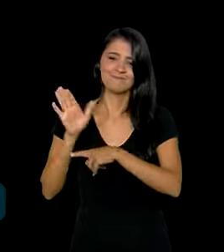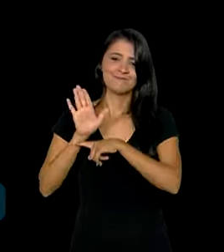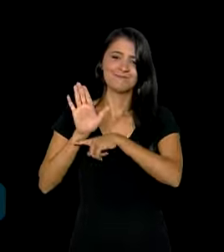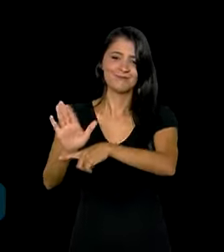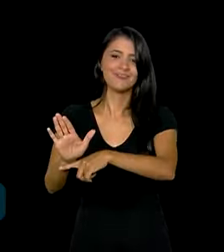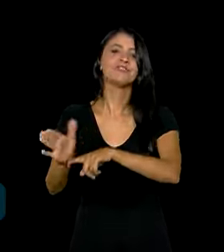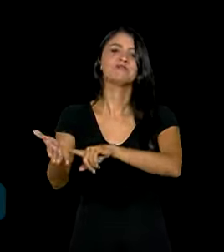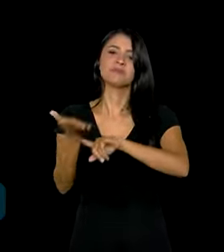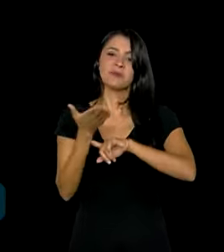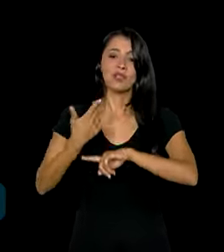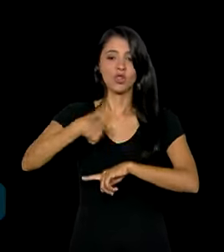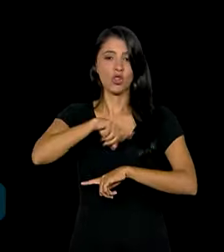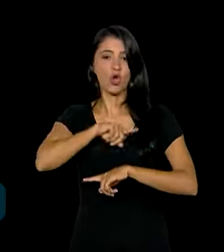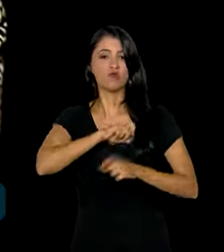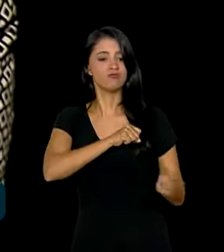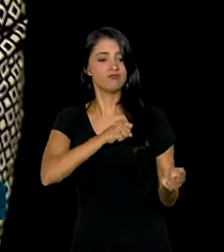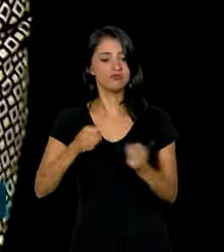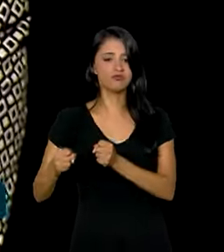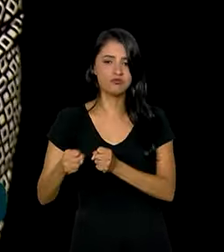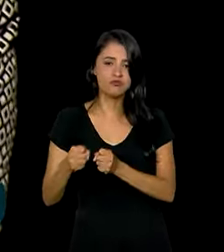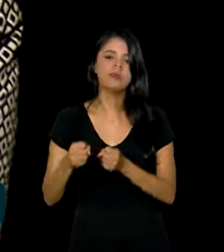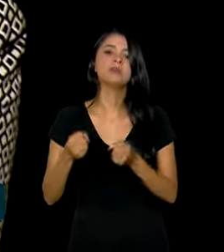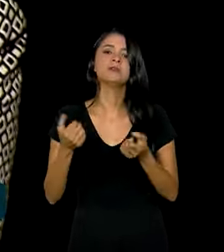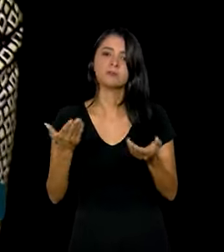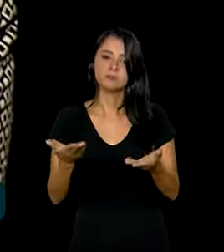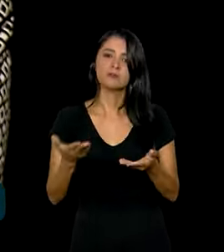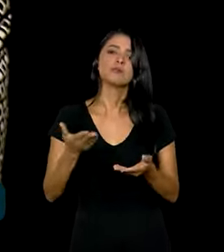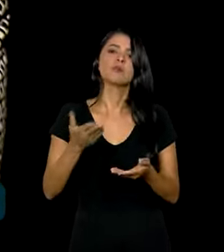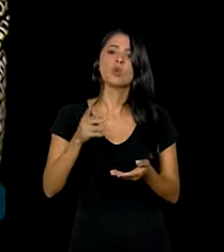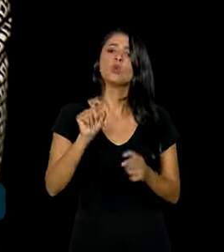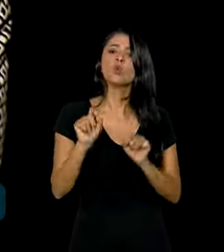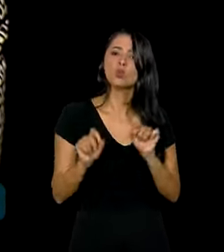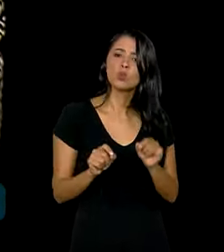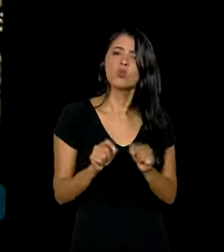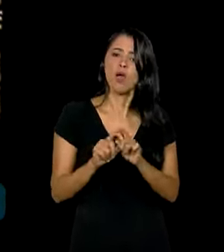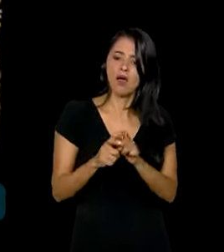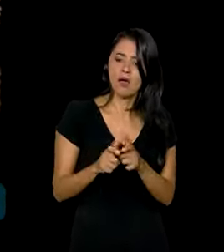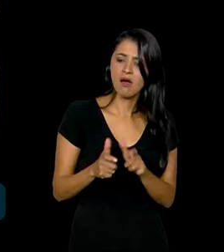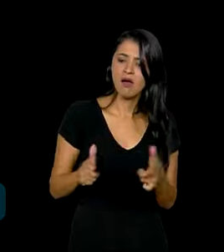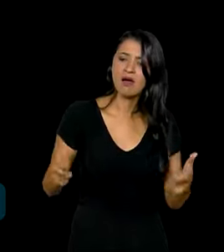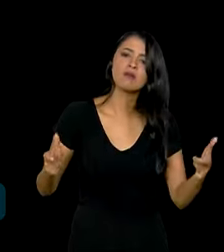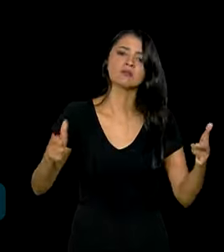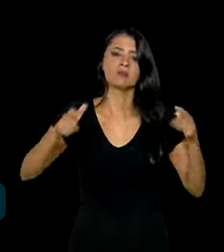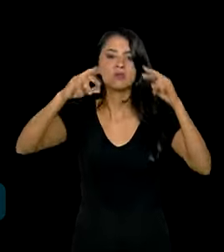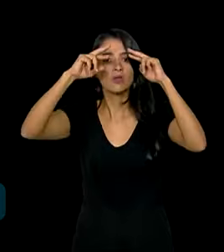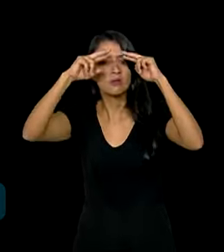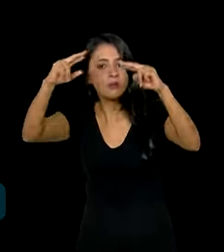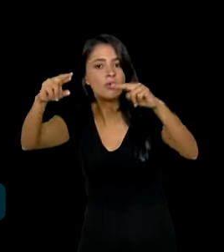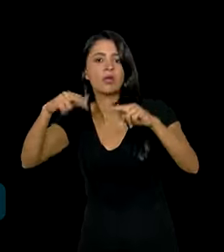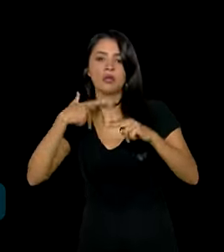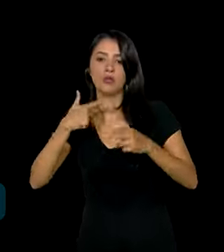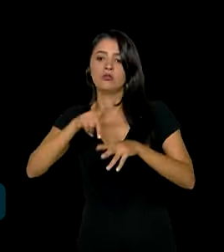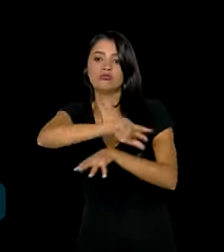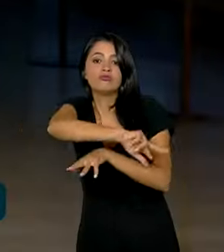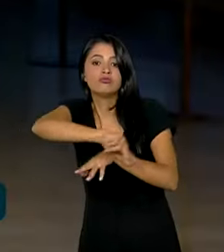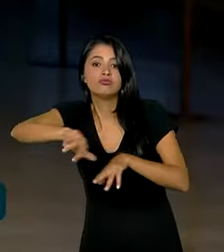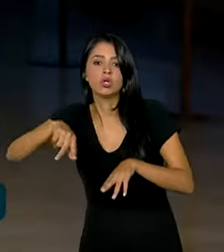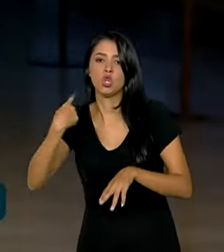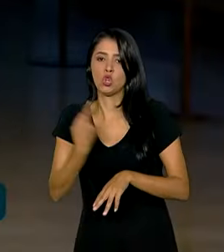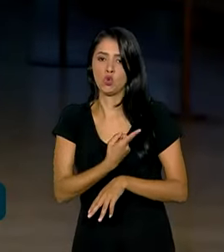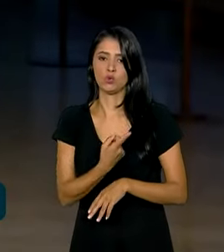para que nossas potencialidades se ampliem, respeitando nossa diversidade.